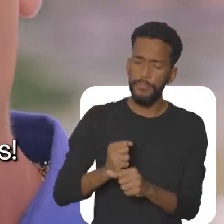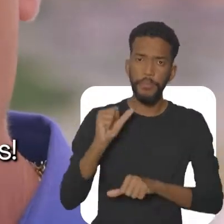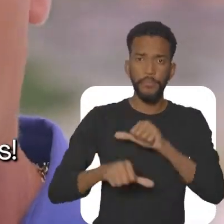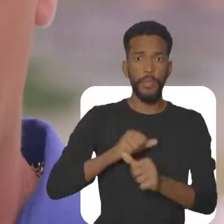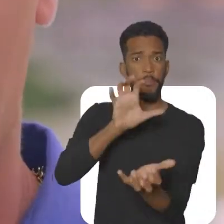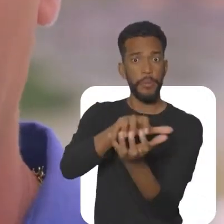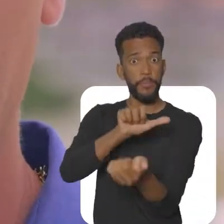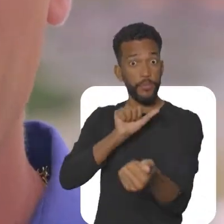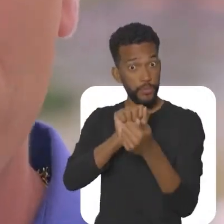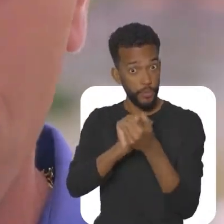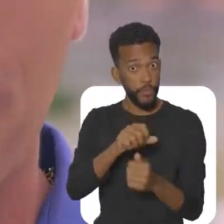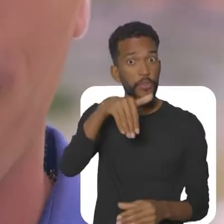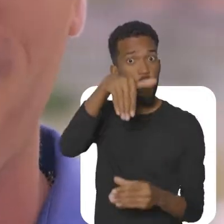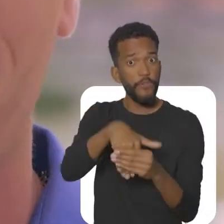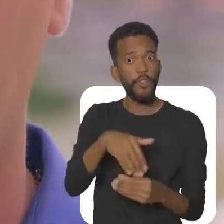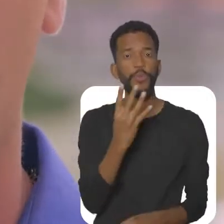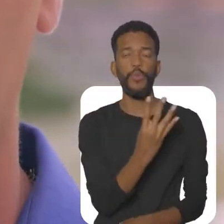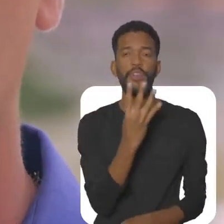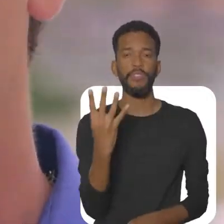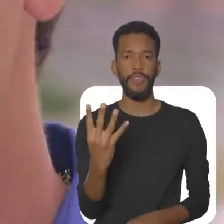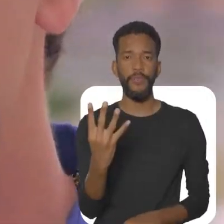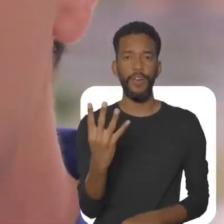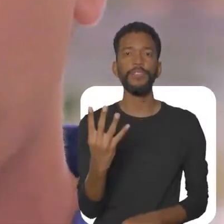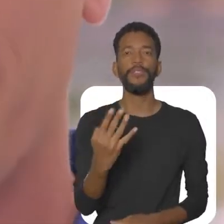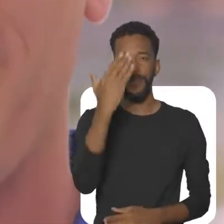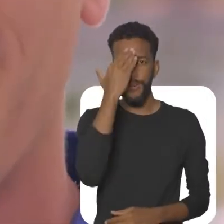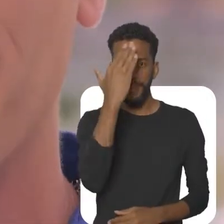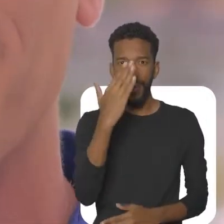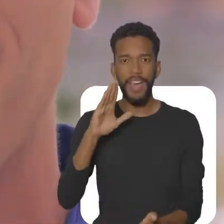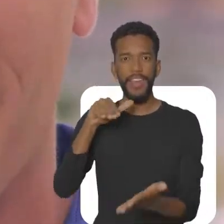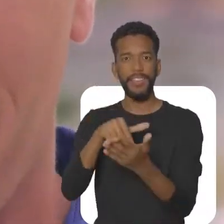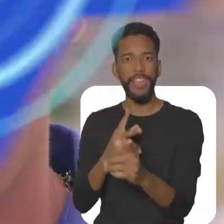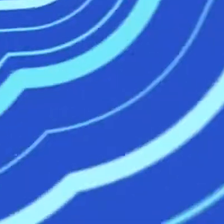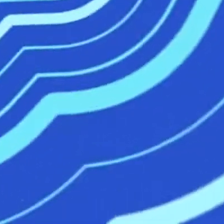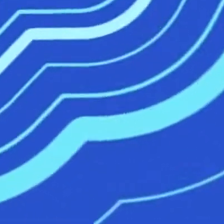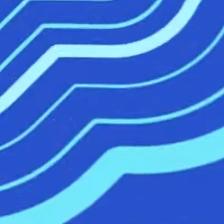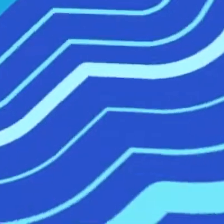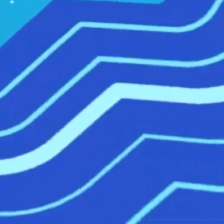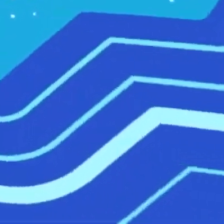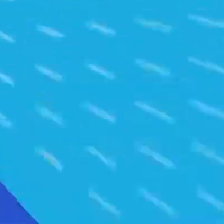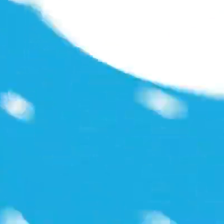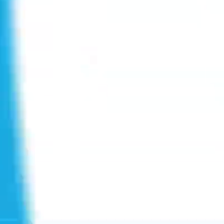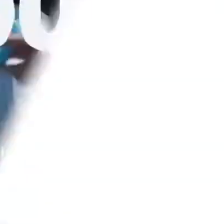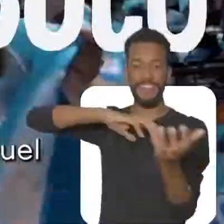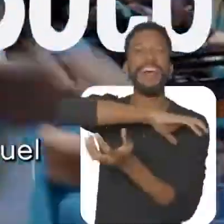Pernambuco juntos Voto 44 Muito obrigado e até a vitória